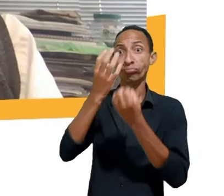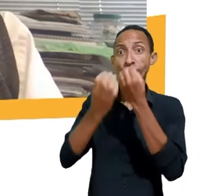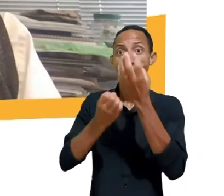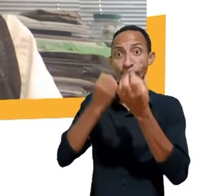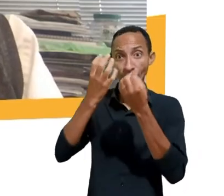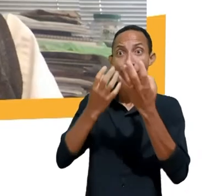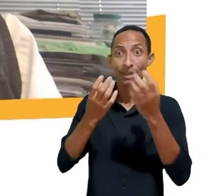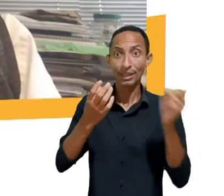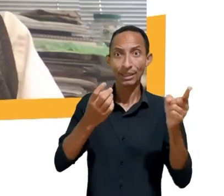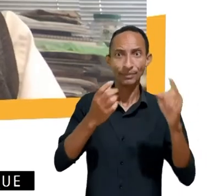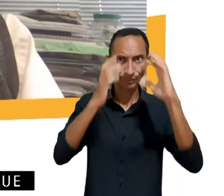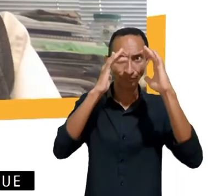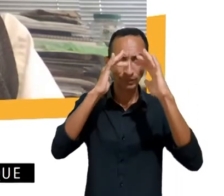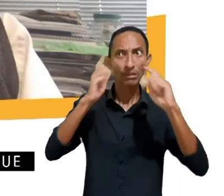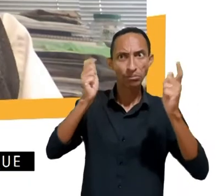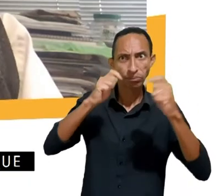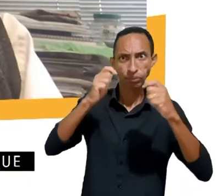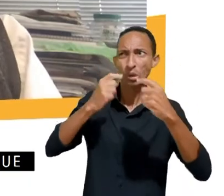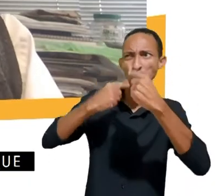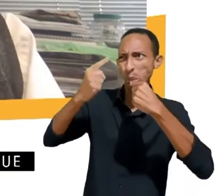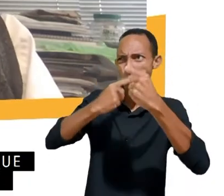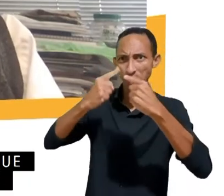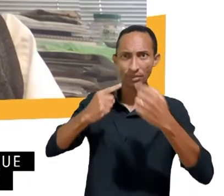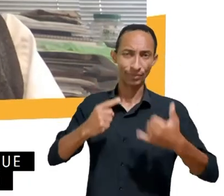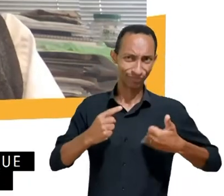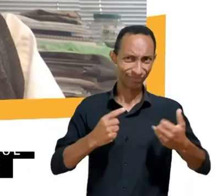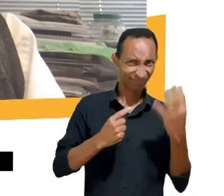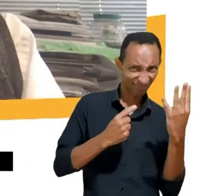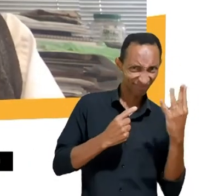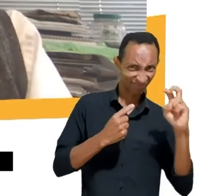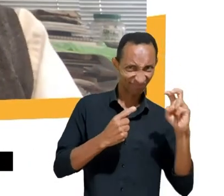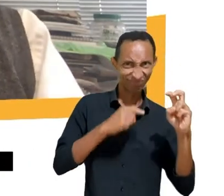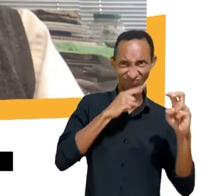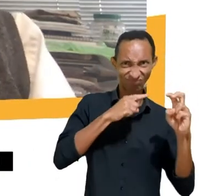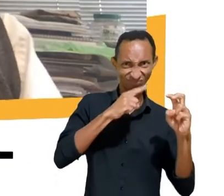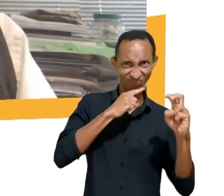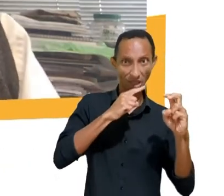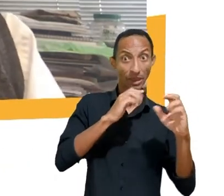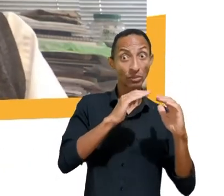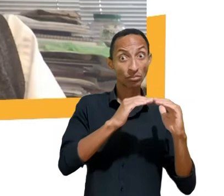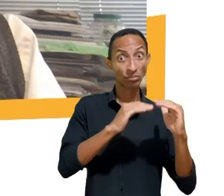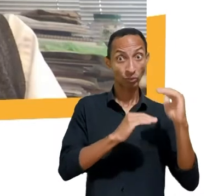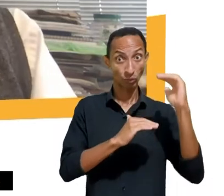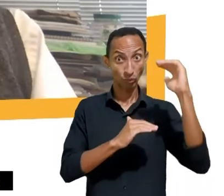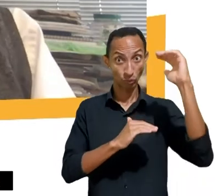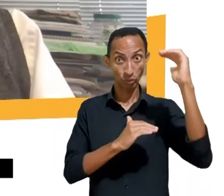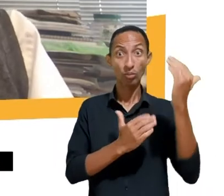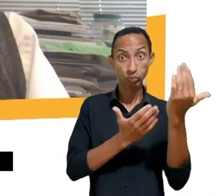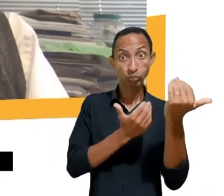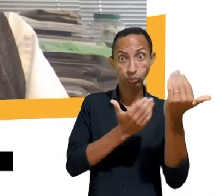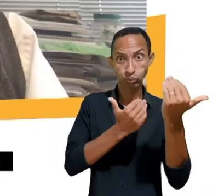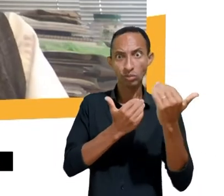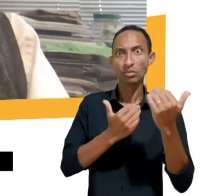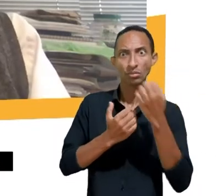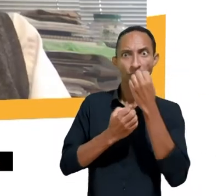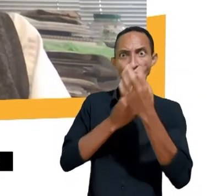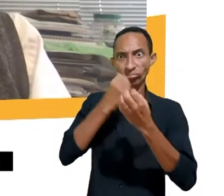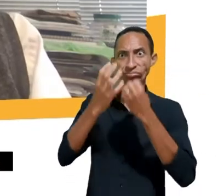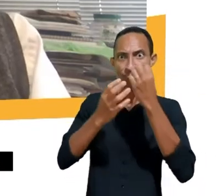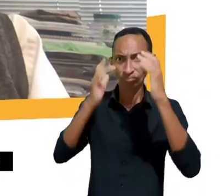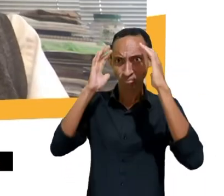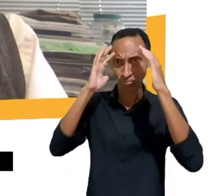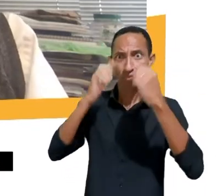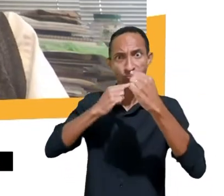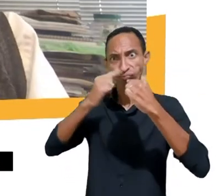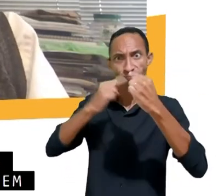não vai ser uma criança de 4, 5 anos que fará isso, mas isso tem que ser instilado no comportamento das crianças, que elas devem